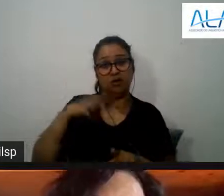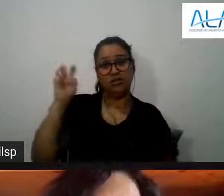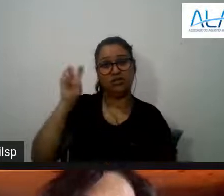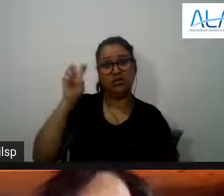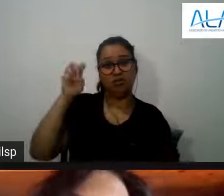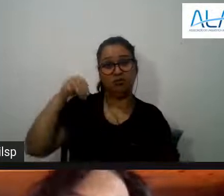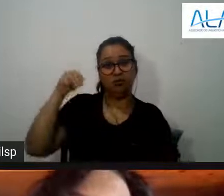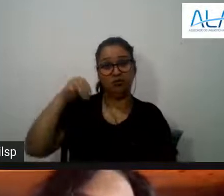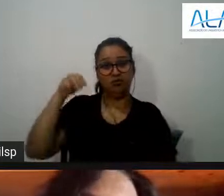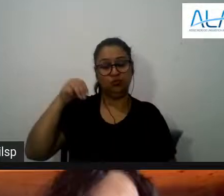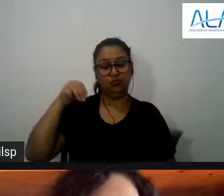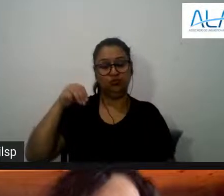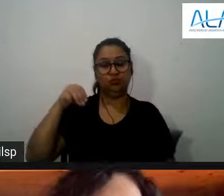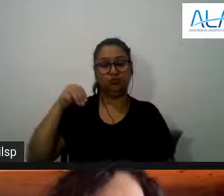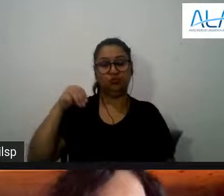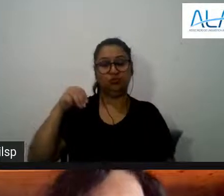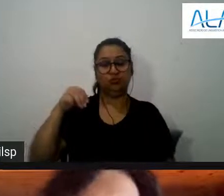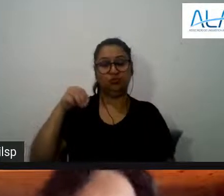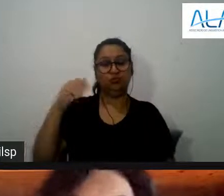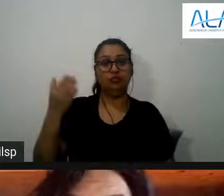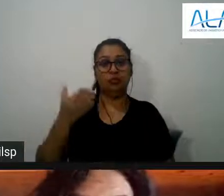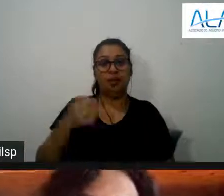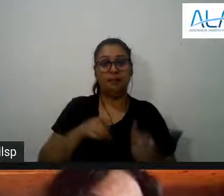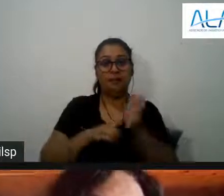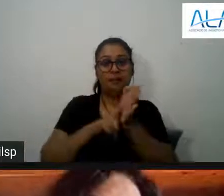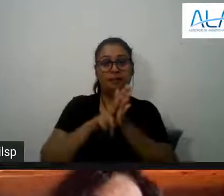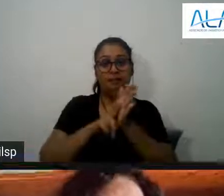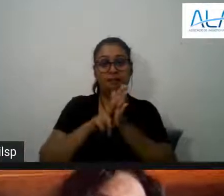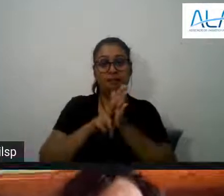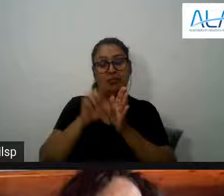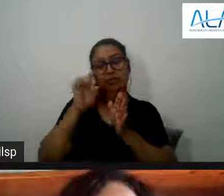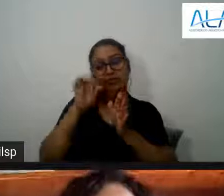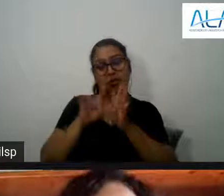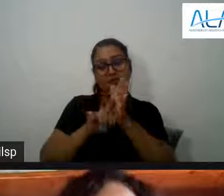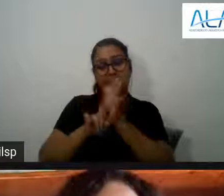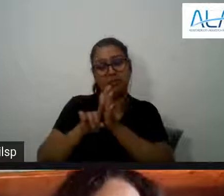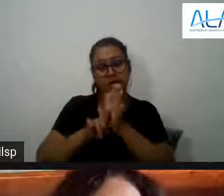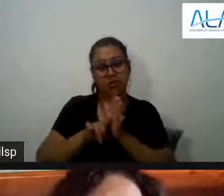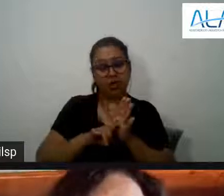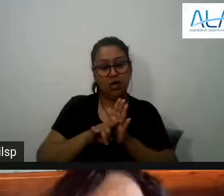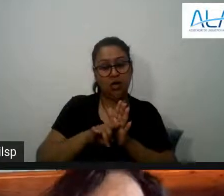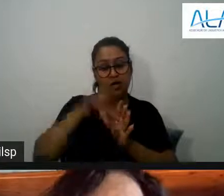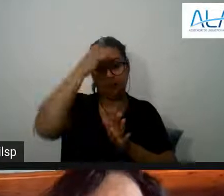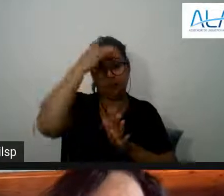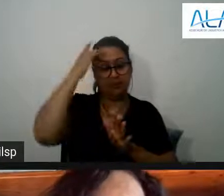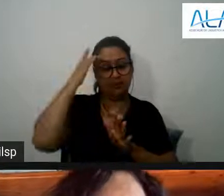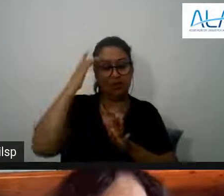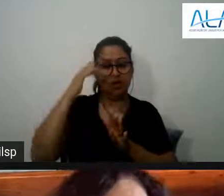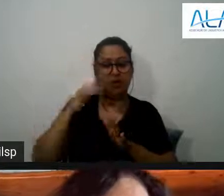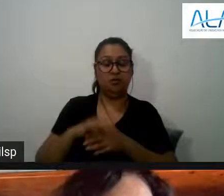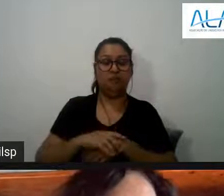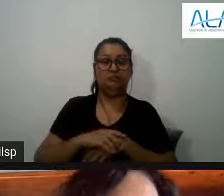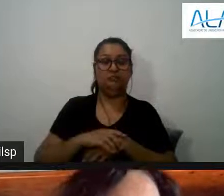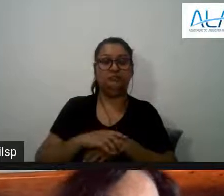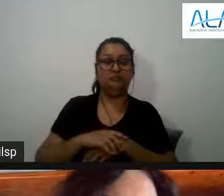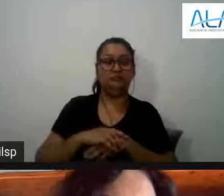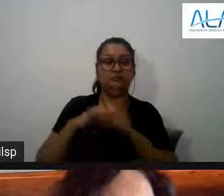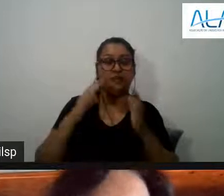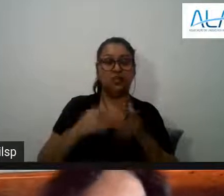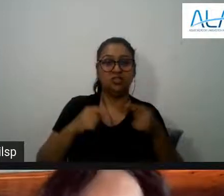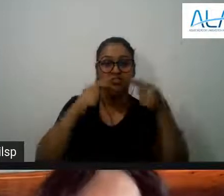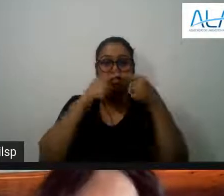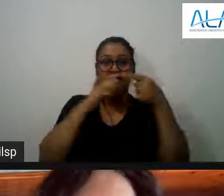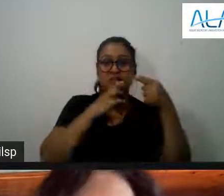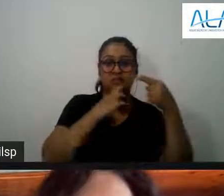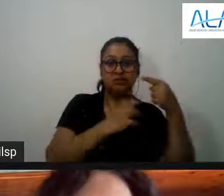e eu vou abrir um pouco as perguntas então para vou falar para fazer as perguntas que o público fez como você já respondeu uma